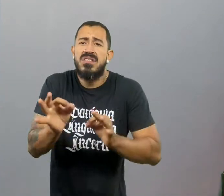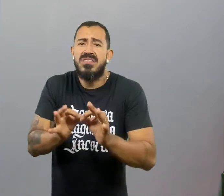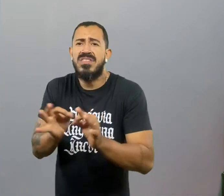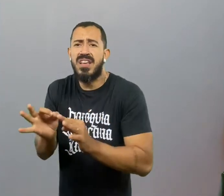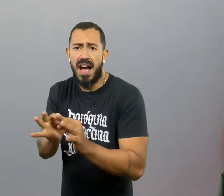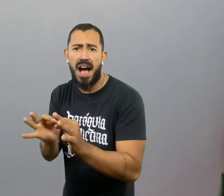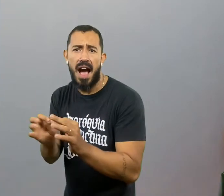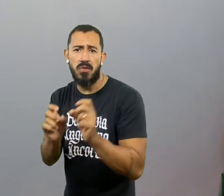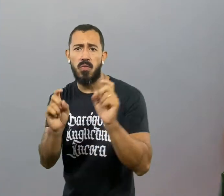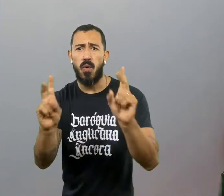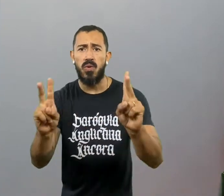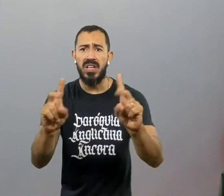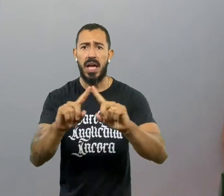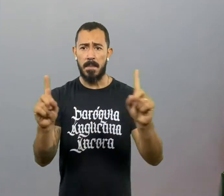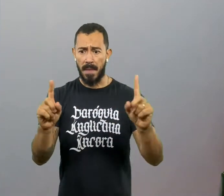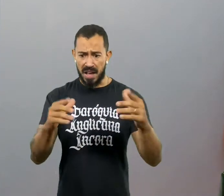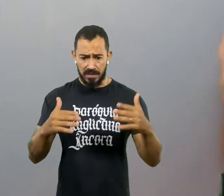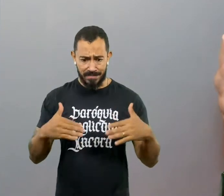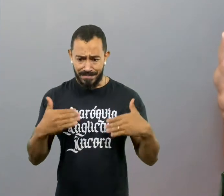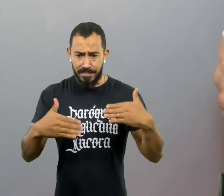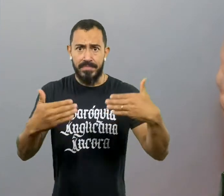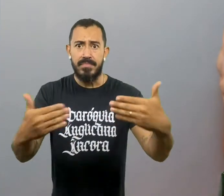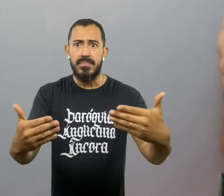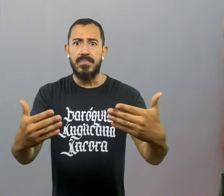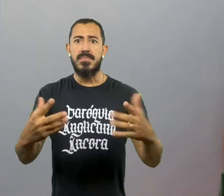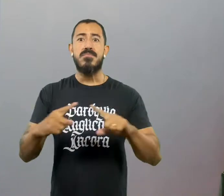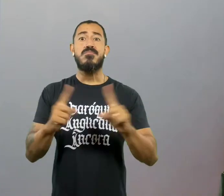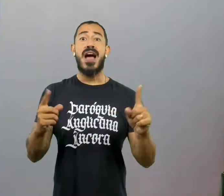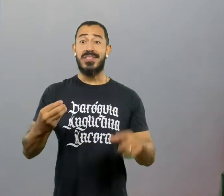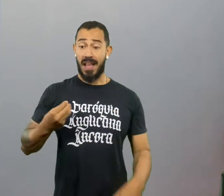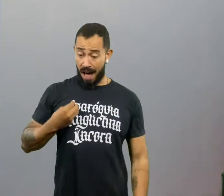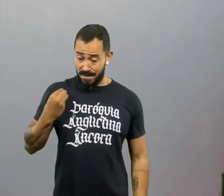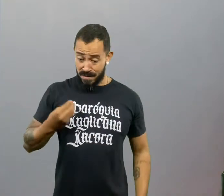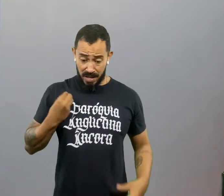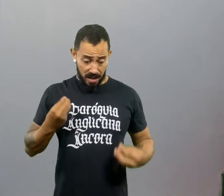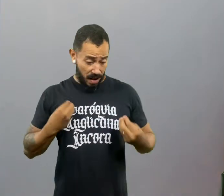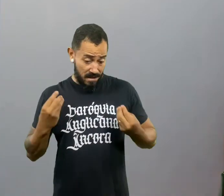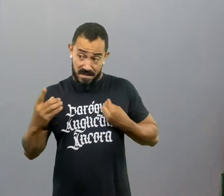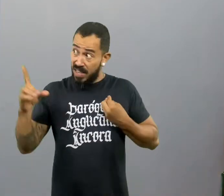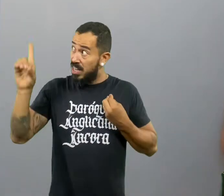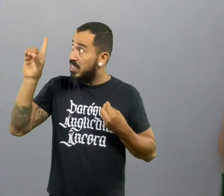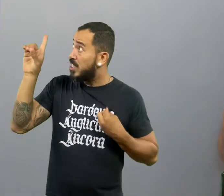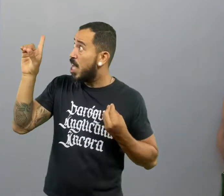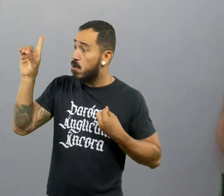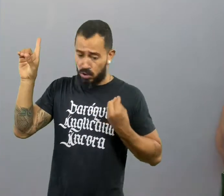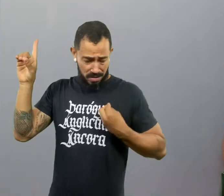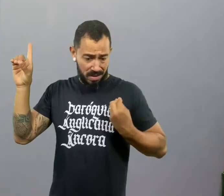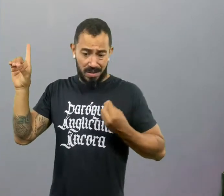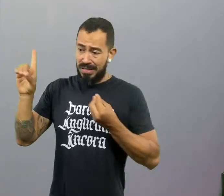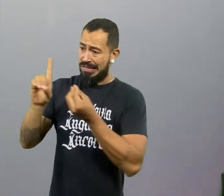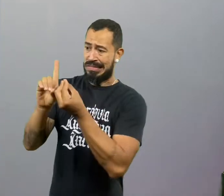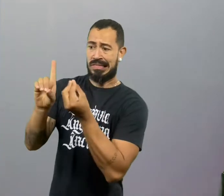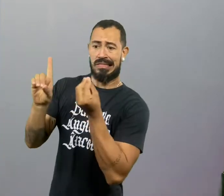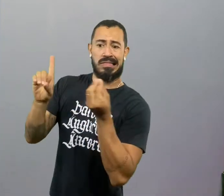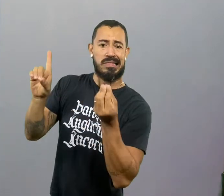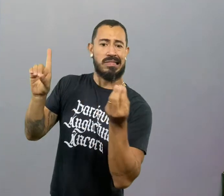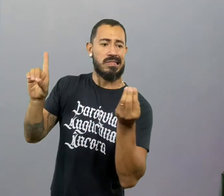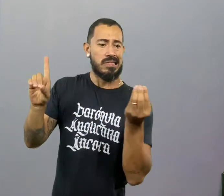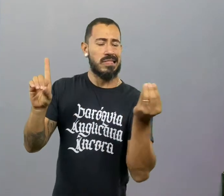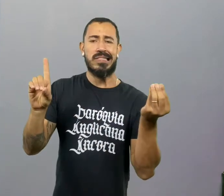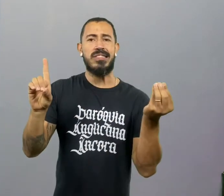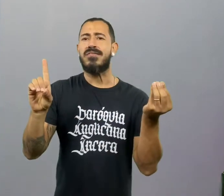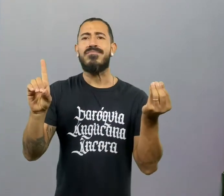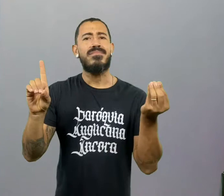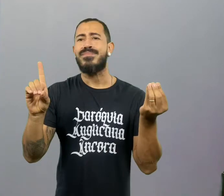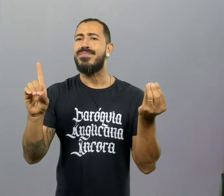cristalizam e criam sistemas de vida que não condiz com a vida que o Espírito de Deus quer para você e quer te guiar.